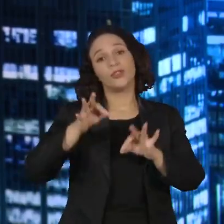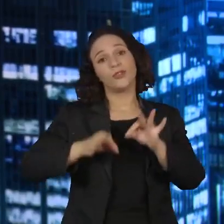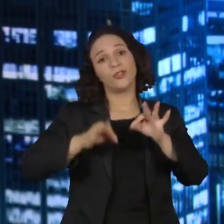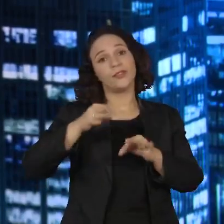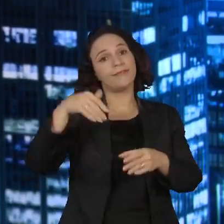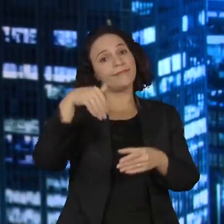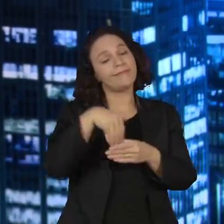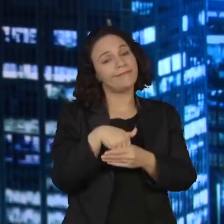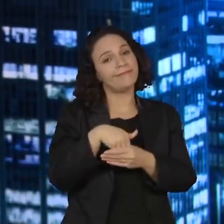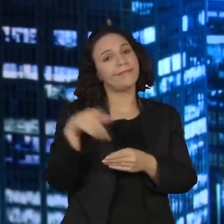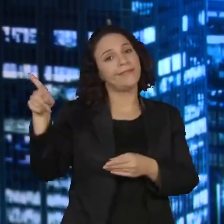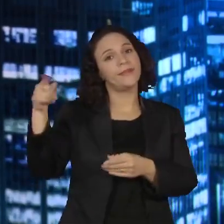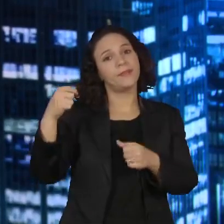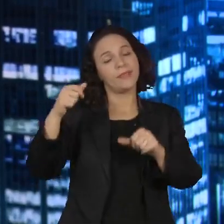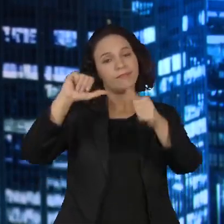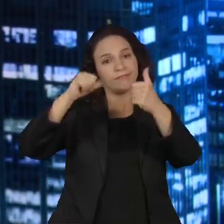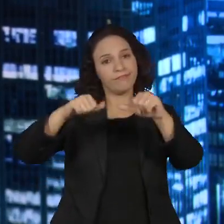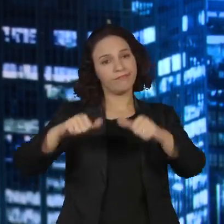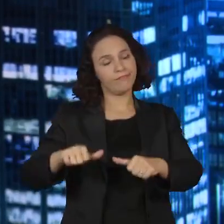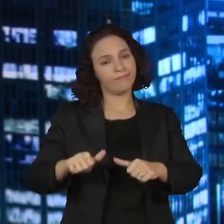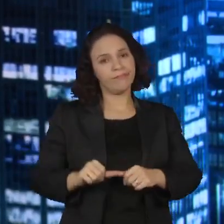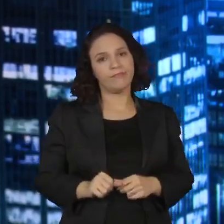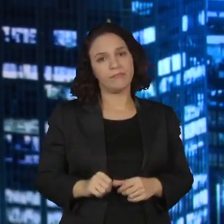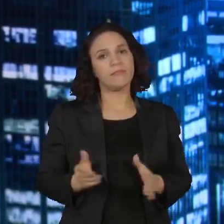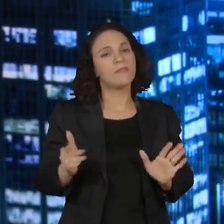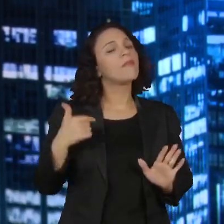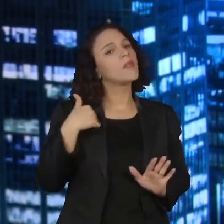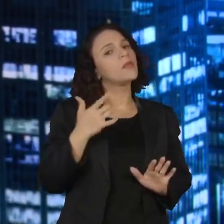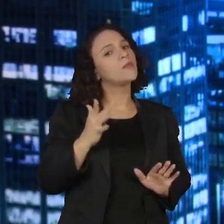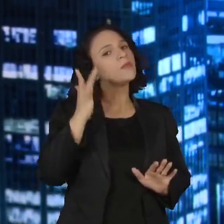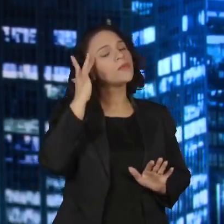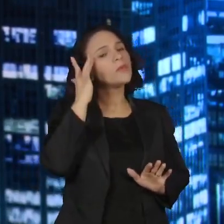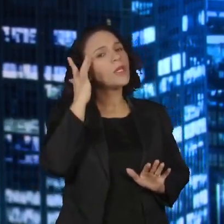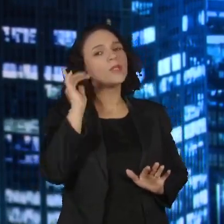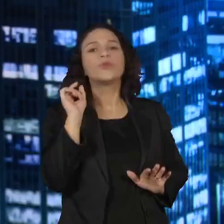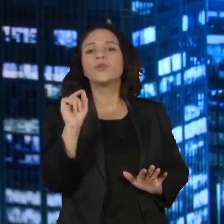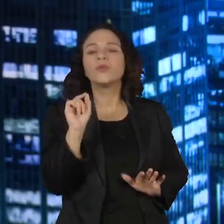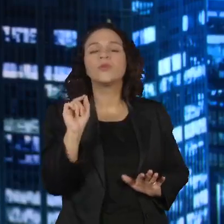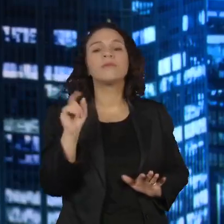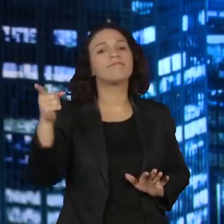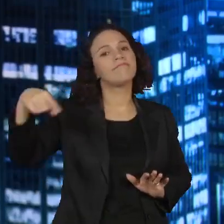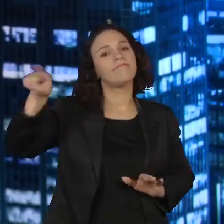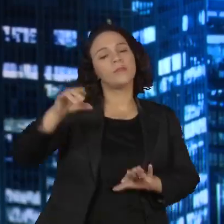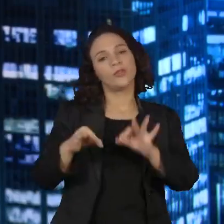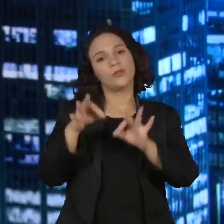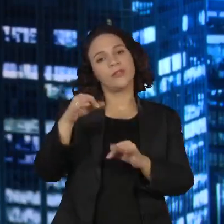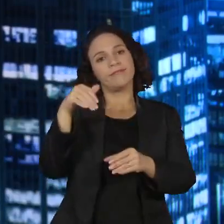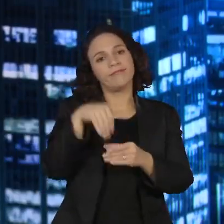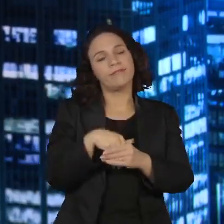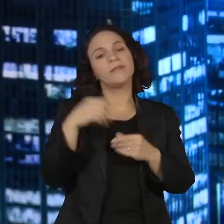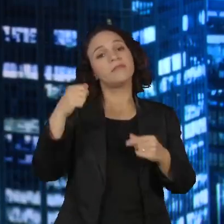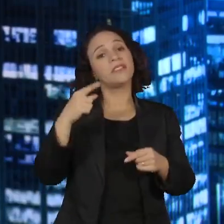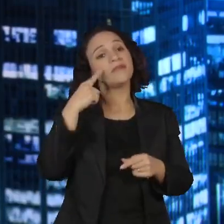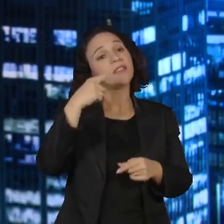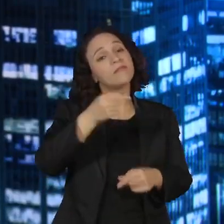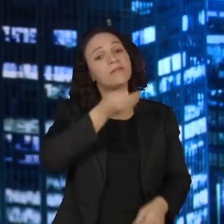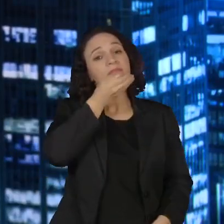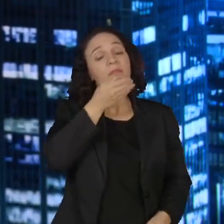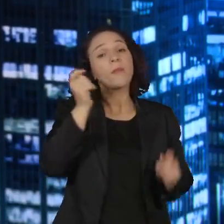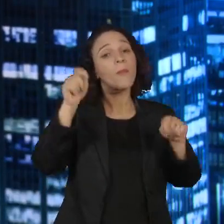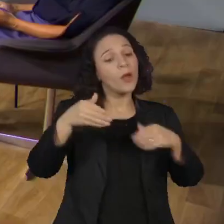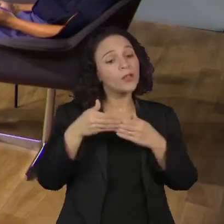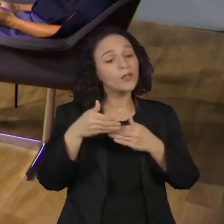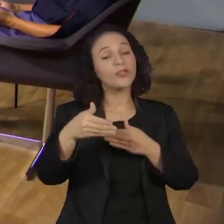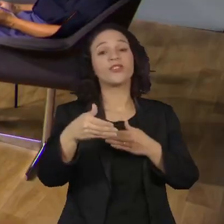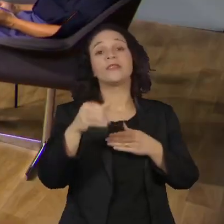eleitoral deva tomar, então eu acredito que cabe a eles decidirem em relação à candidatura do Marçal.